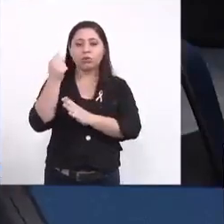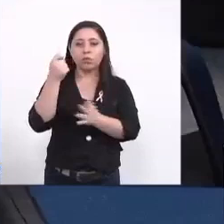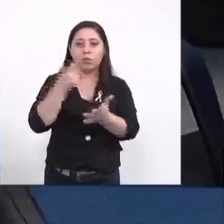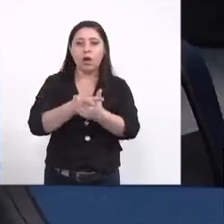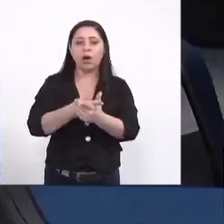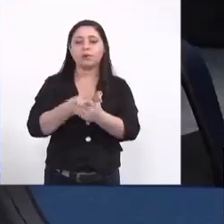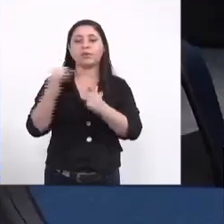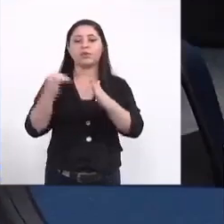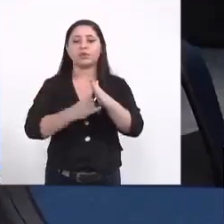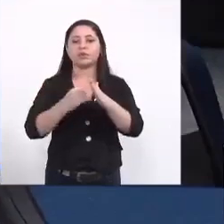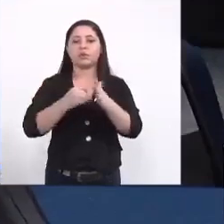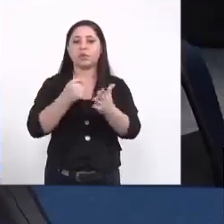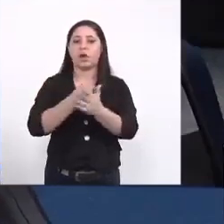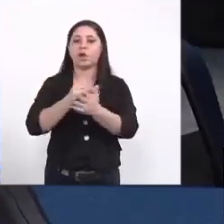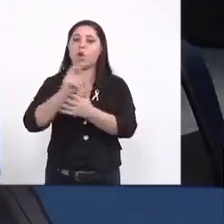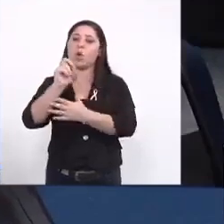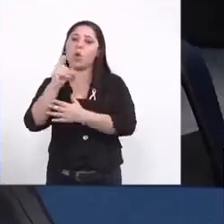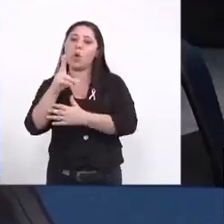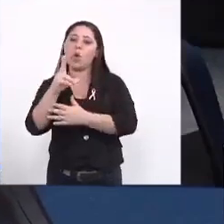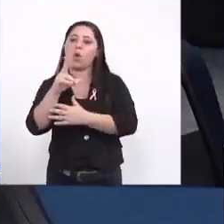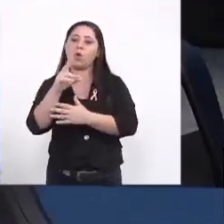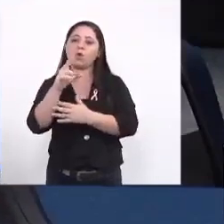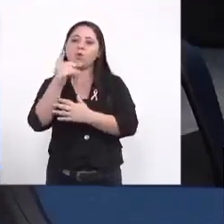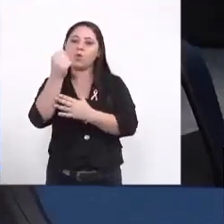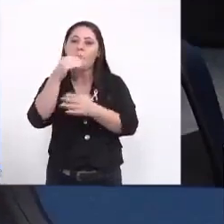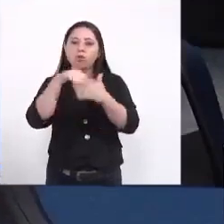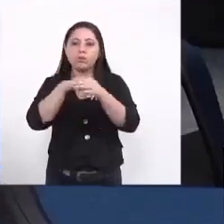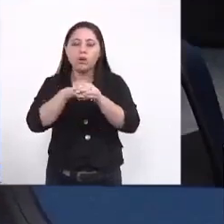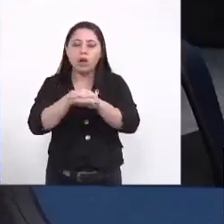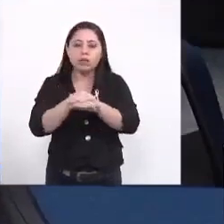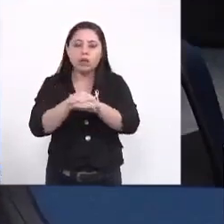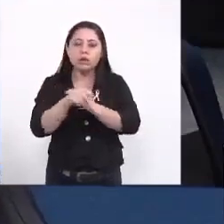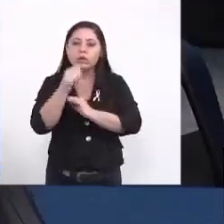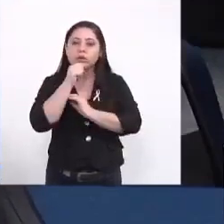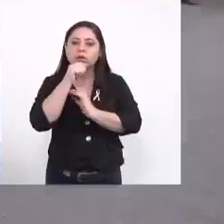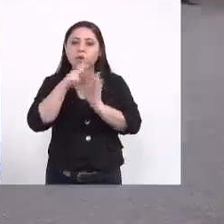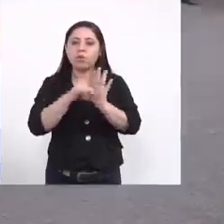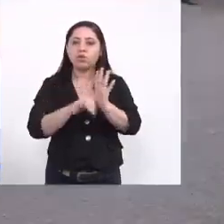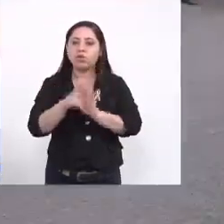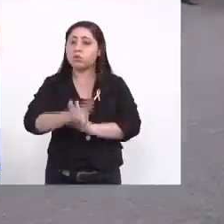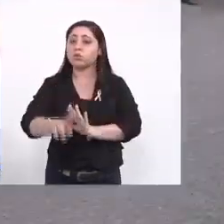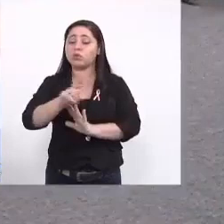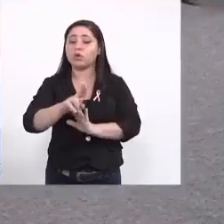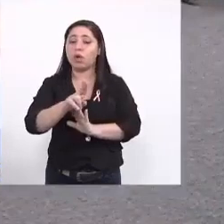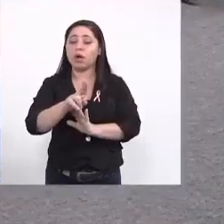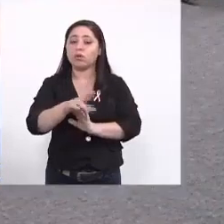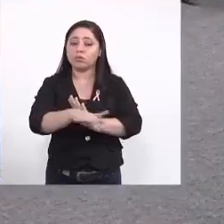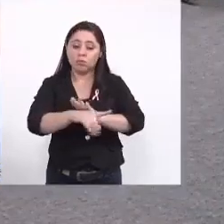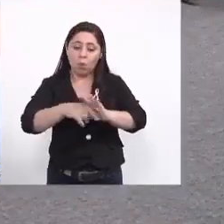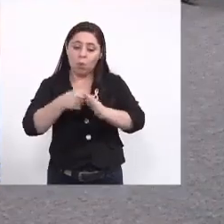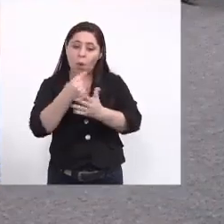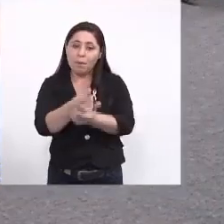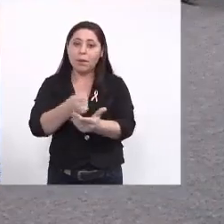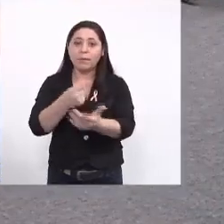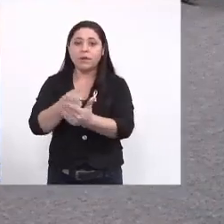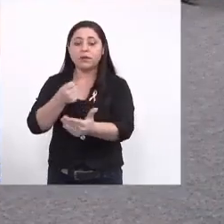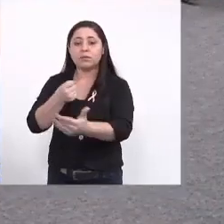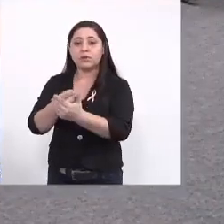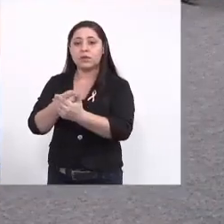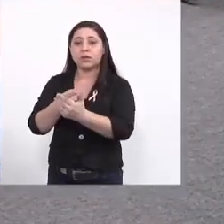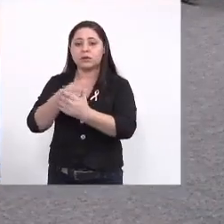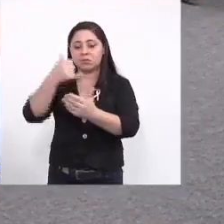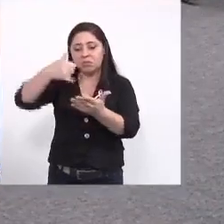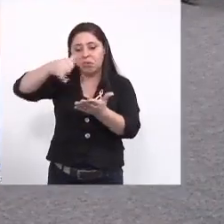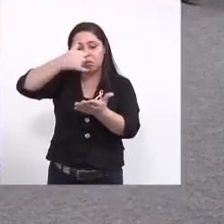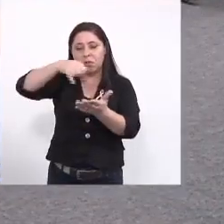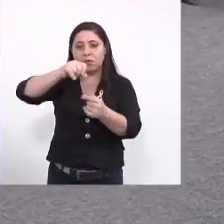própria instituição ou restos de recursos que nós não utilizamos no projeto anterior então nós estamos levando muitas vezes comprando reagente